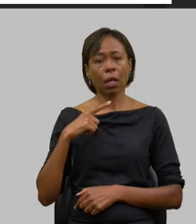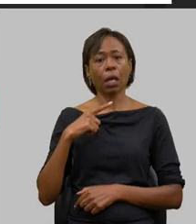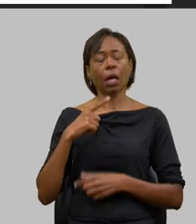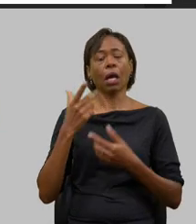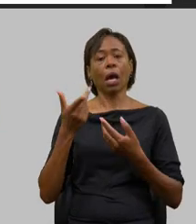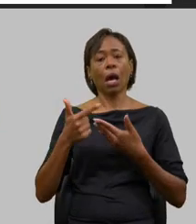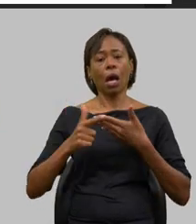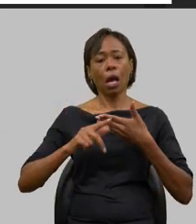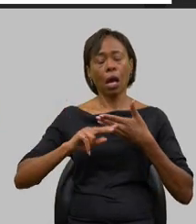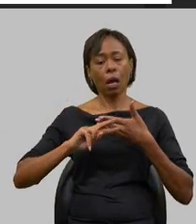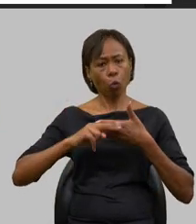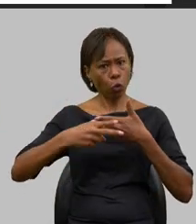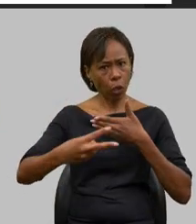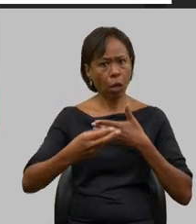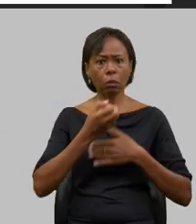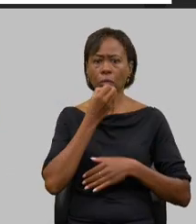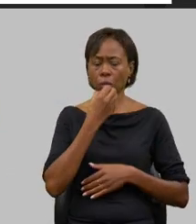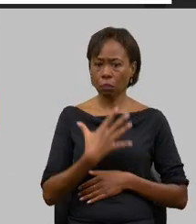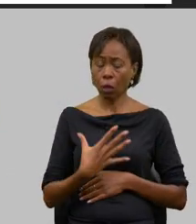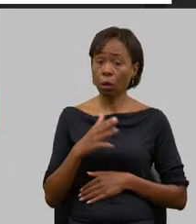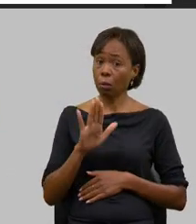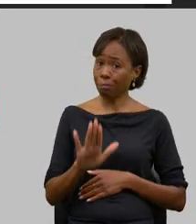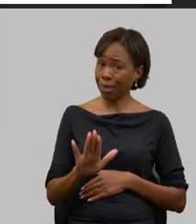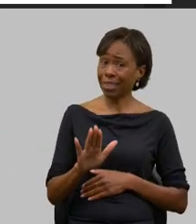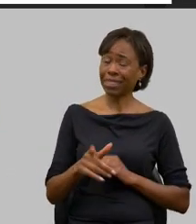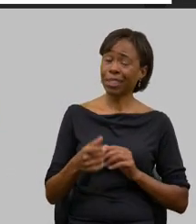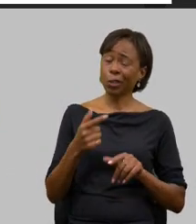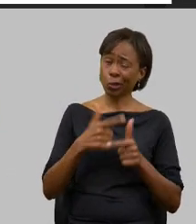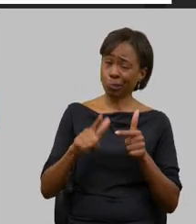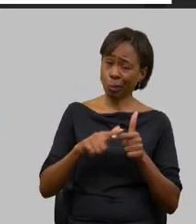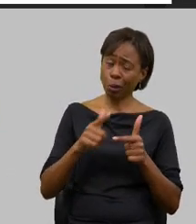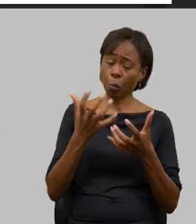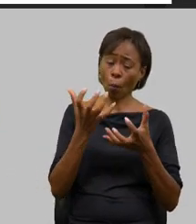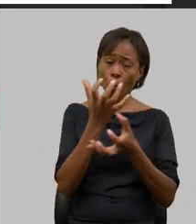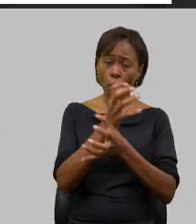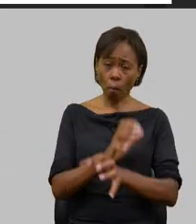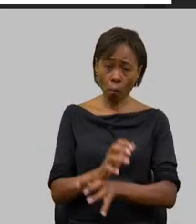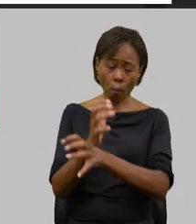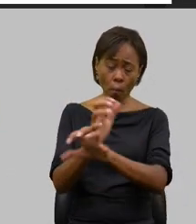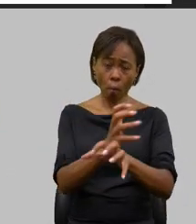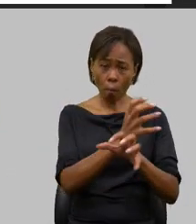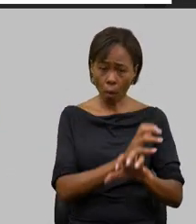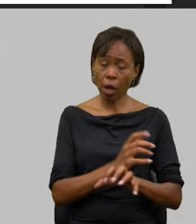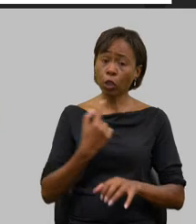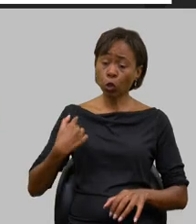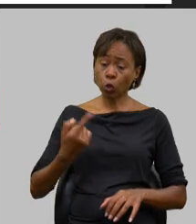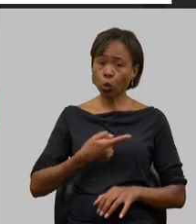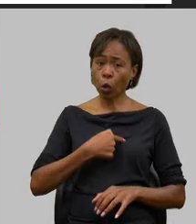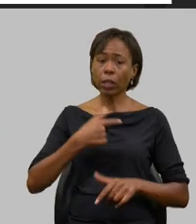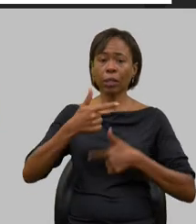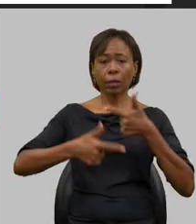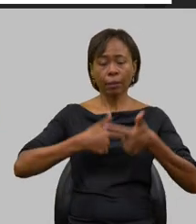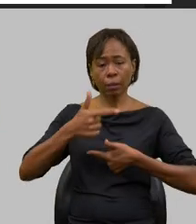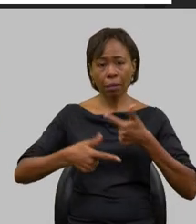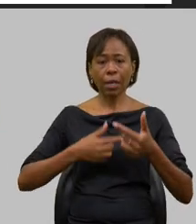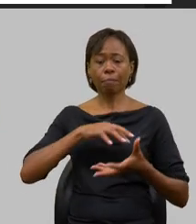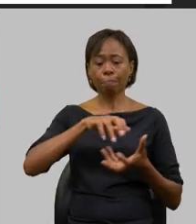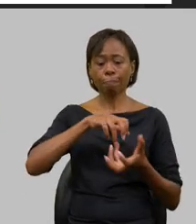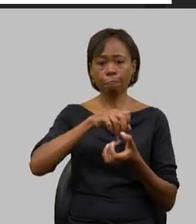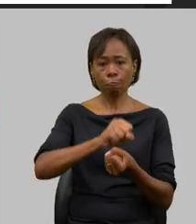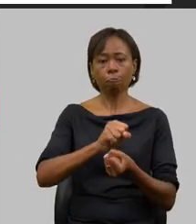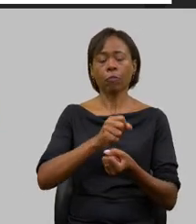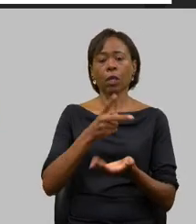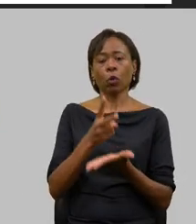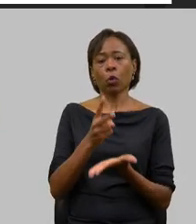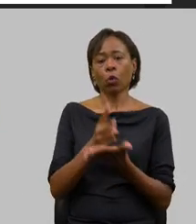mas diante do cenário da seca é mais uma ação que a gente faz para trabalhar dentro da sustentabilidade e tentar